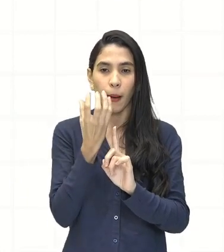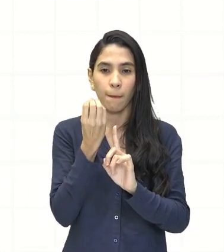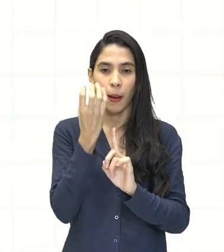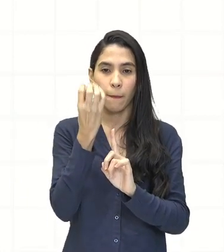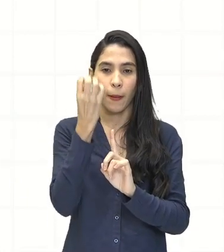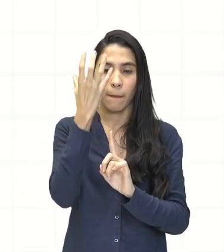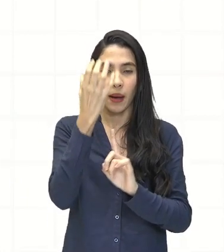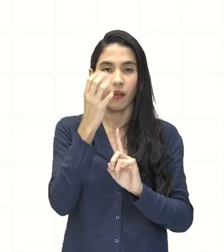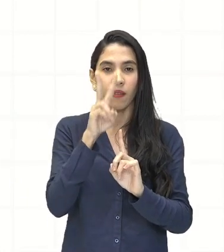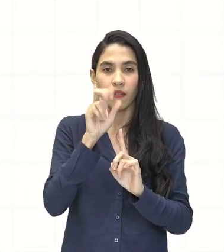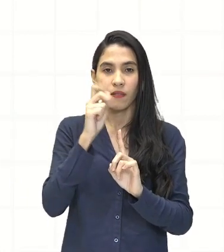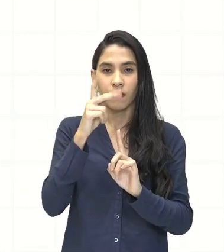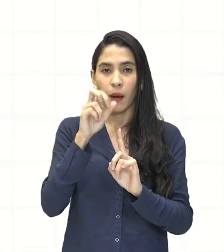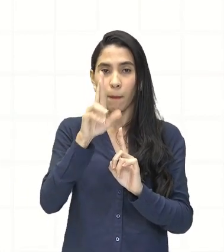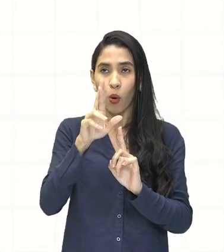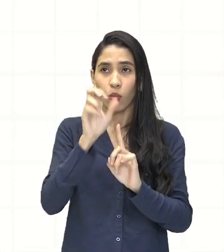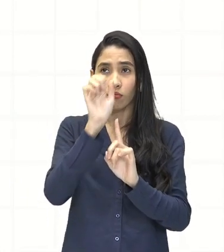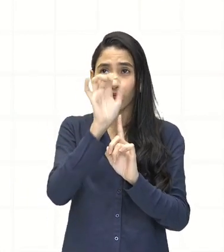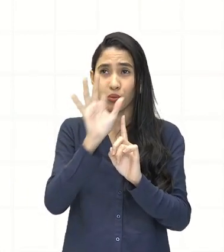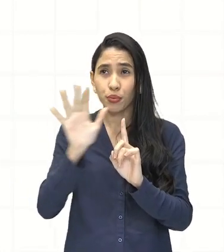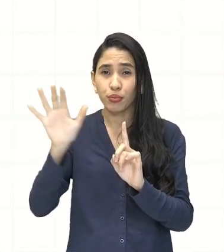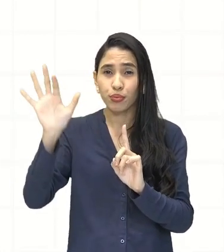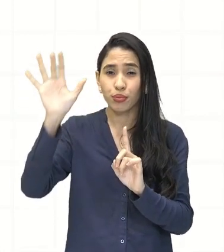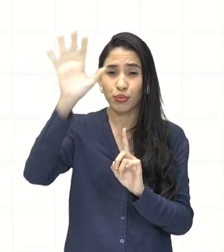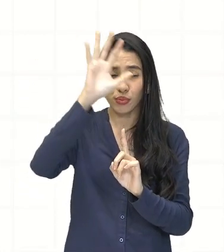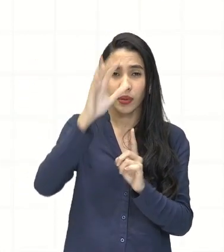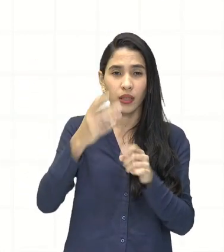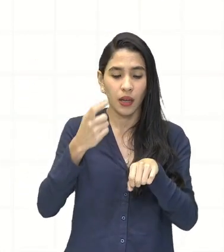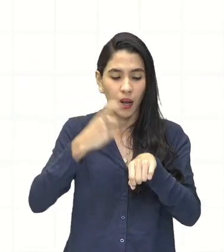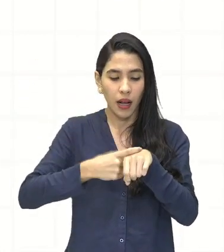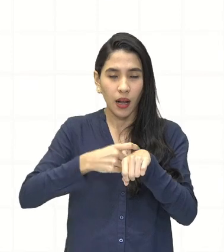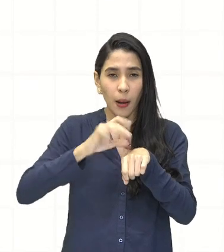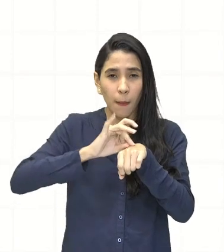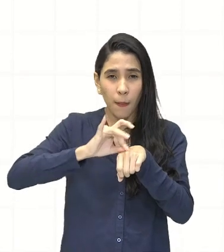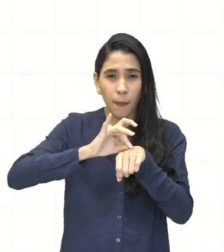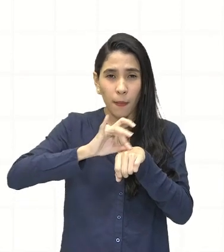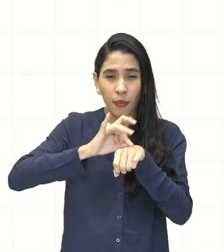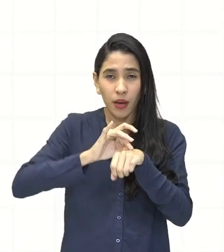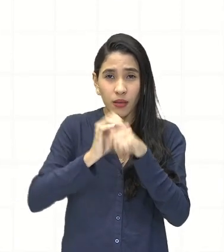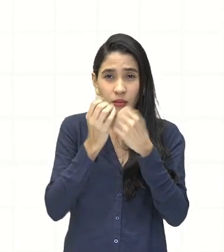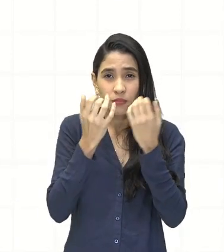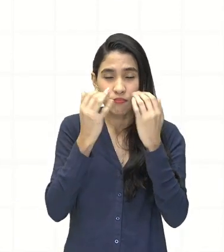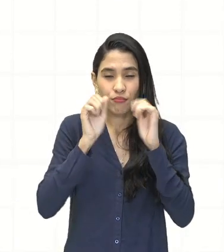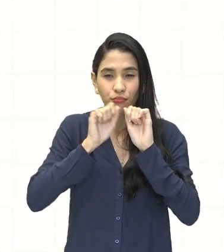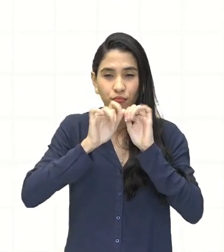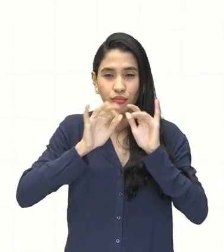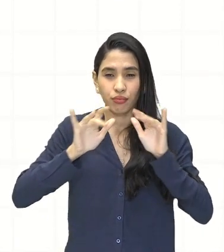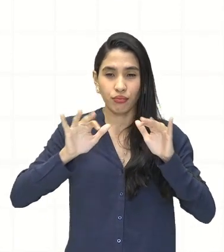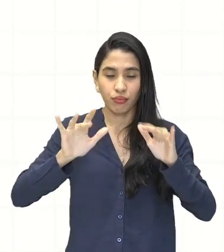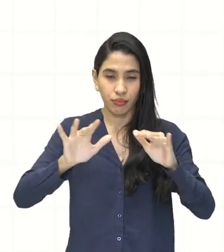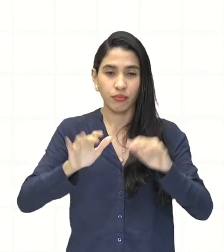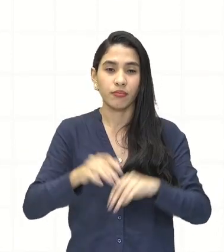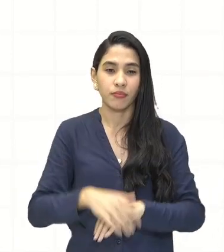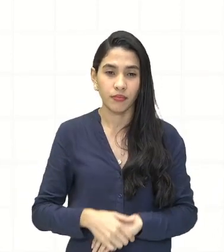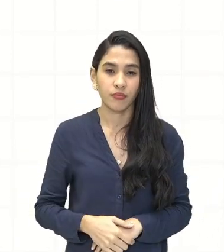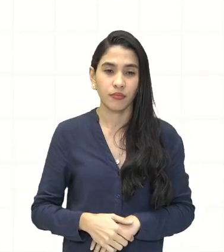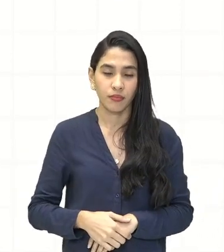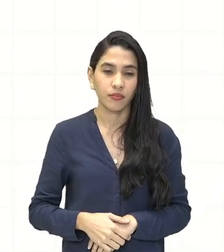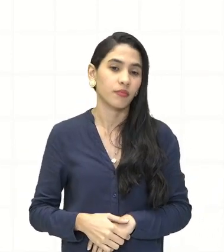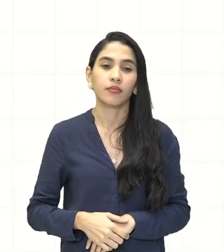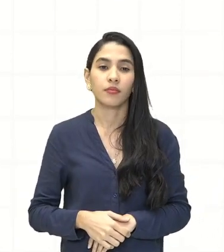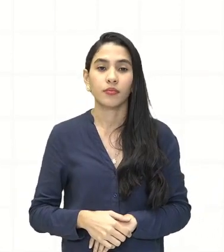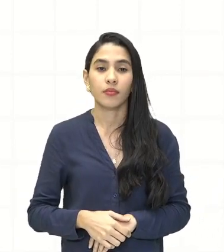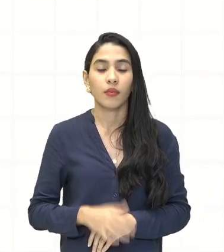vapor, ela acabava ali queimando o carvão. E isso vai acabar ali poluindo o meio ambiente também. A nossa